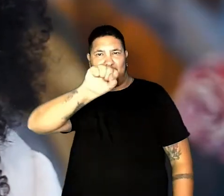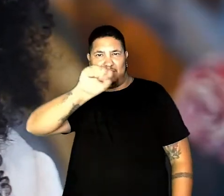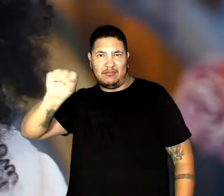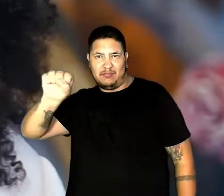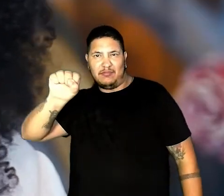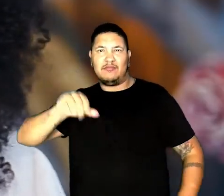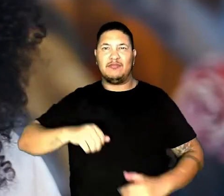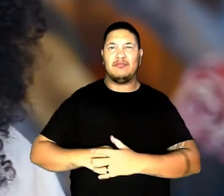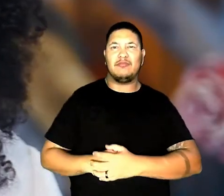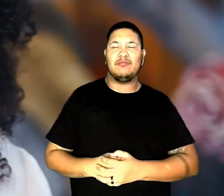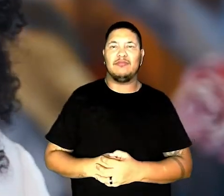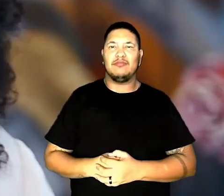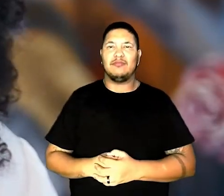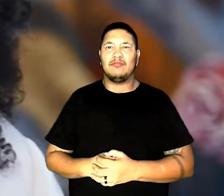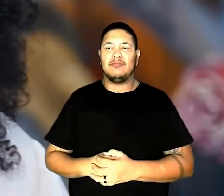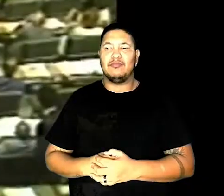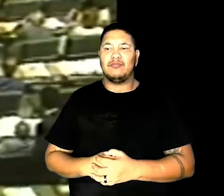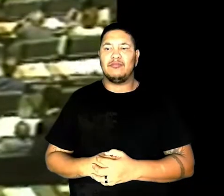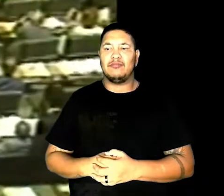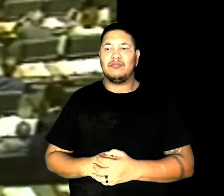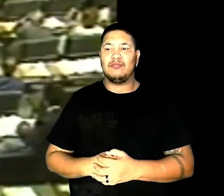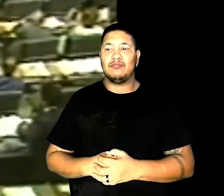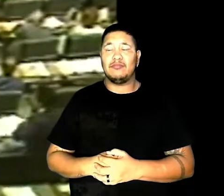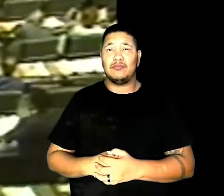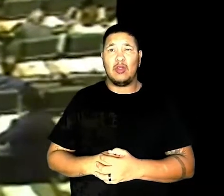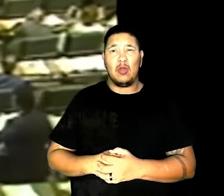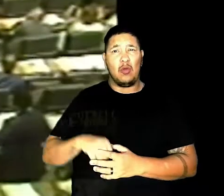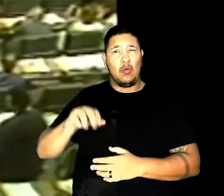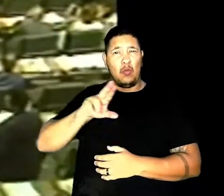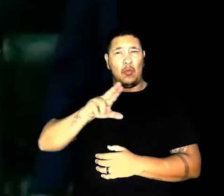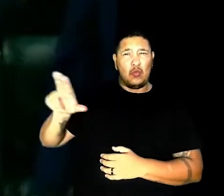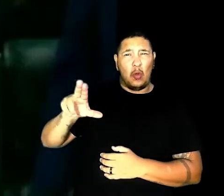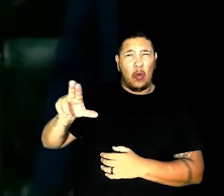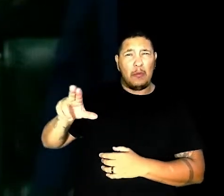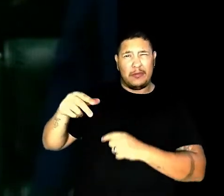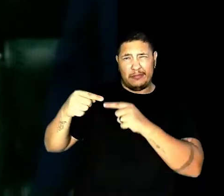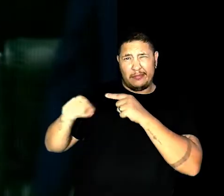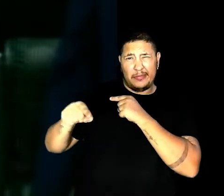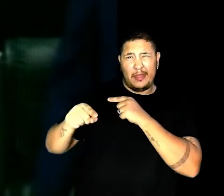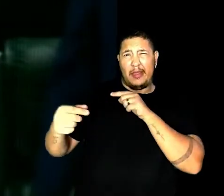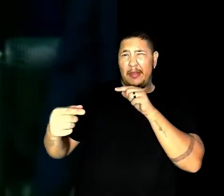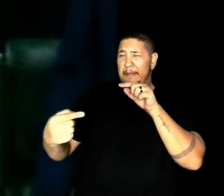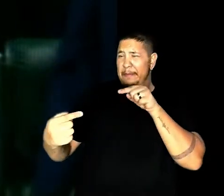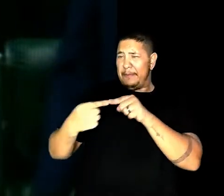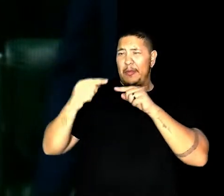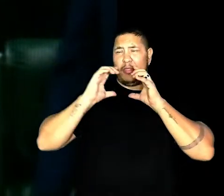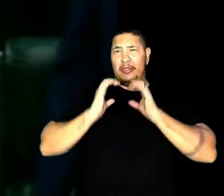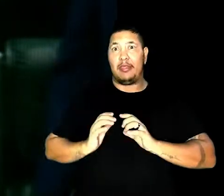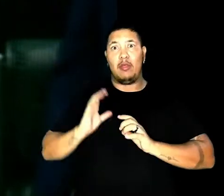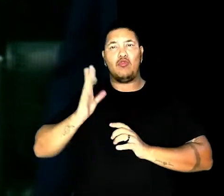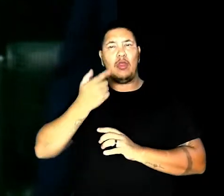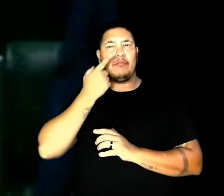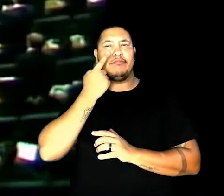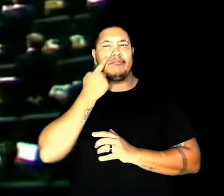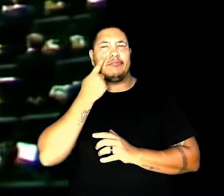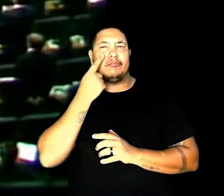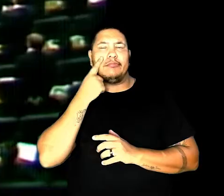1988. Chamada, não por acaso, de Constituição Cidadã, ela já previa que